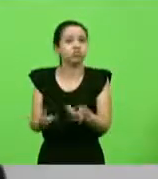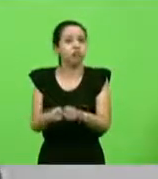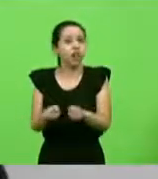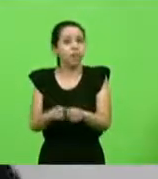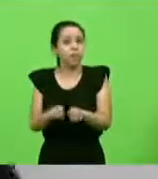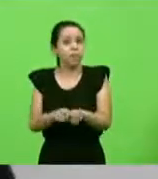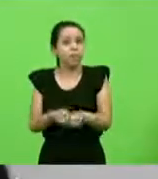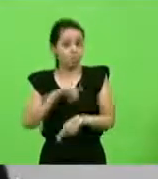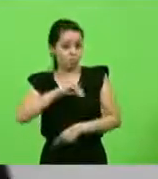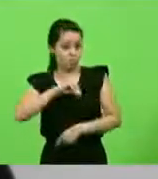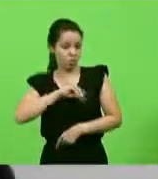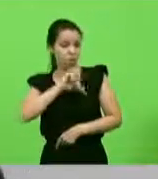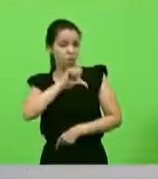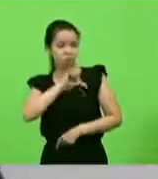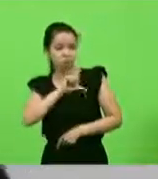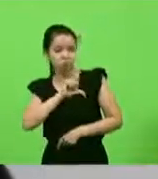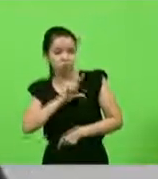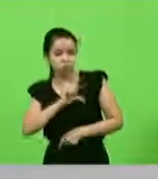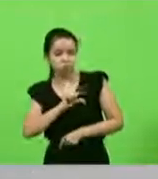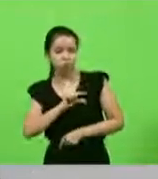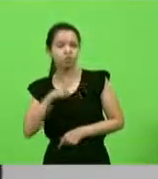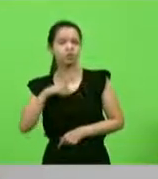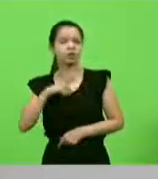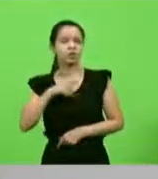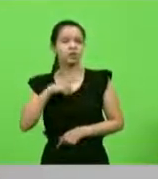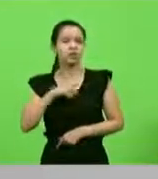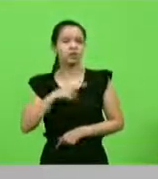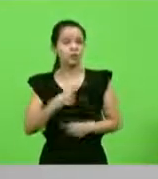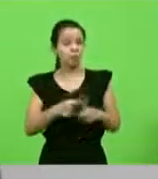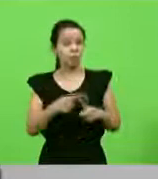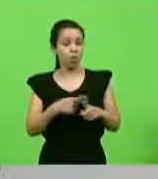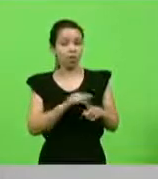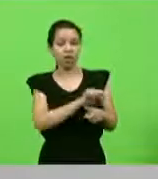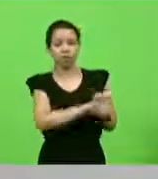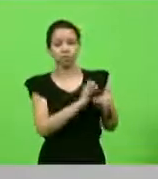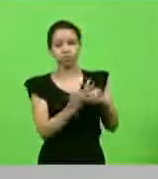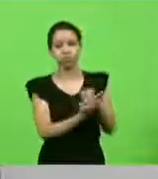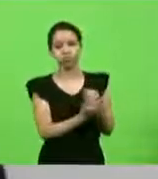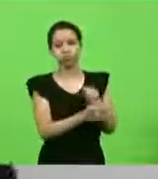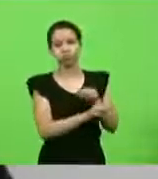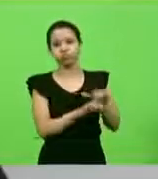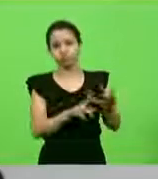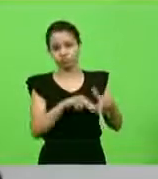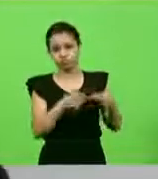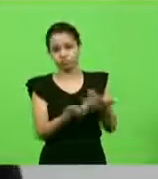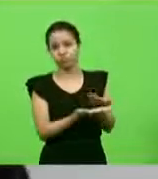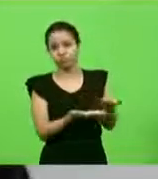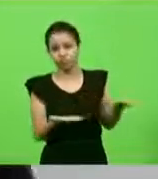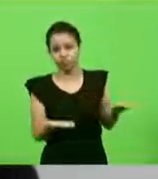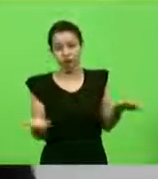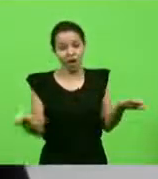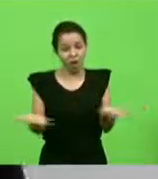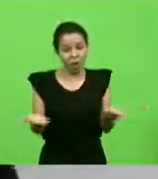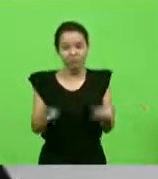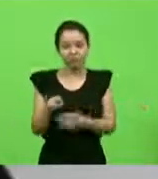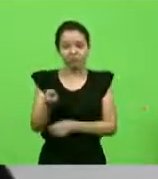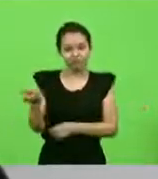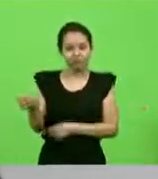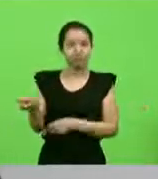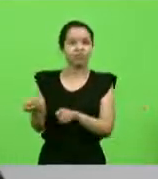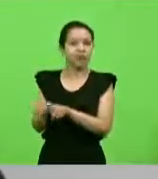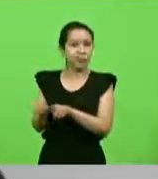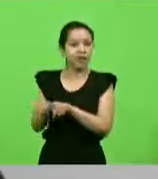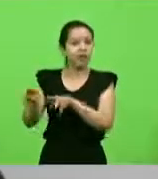extremamente diminuída, subtraída por essa pandemia e também agora os agricultores, de forma muito especial,